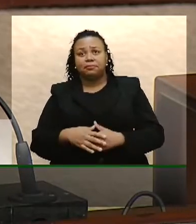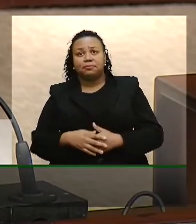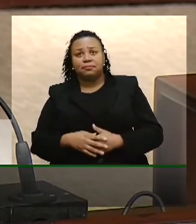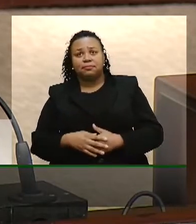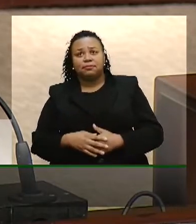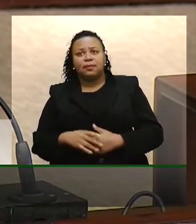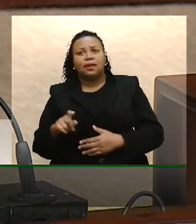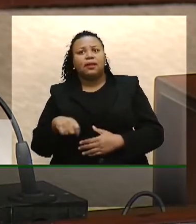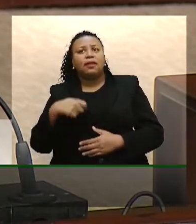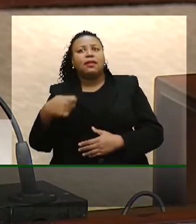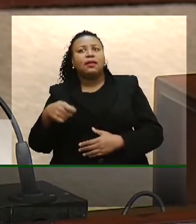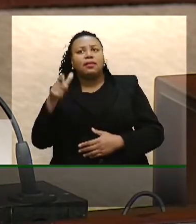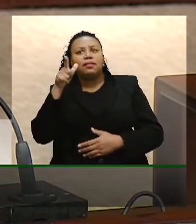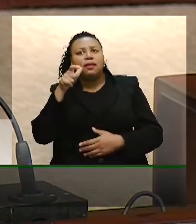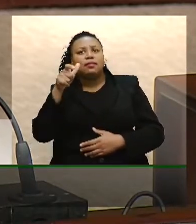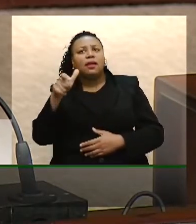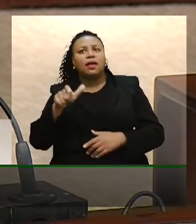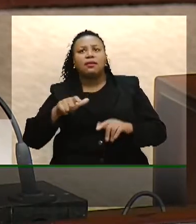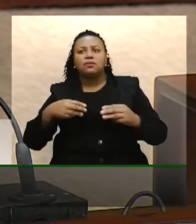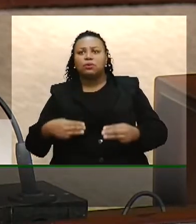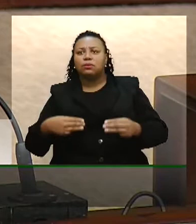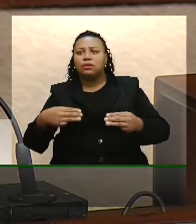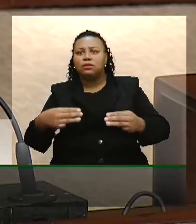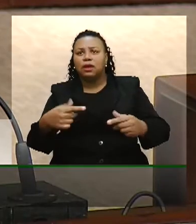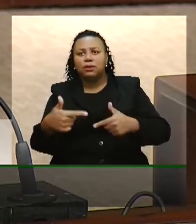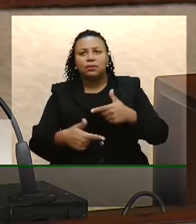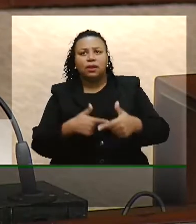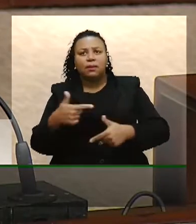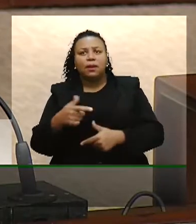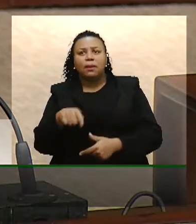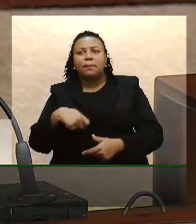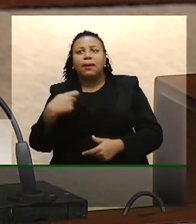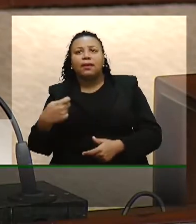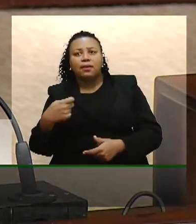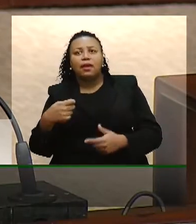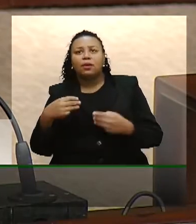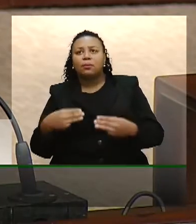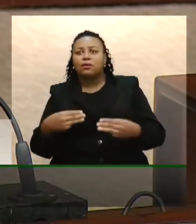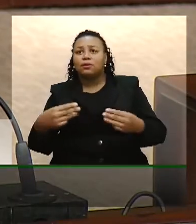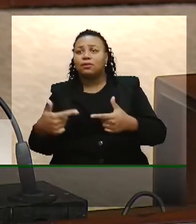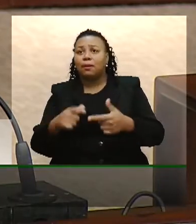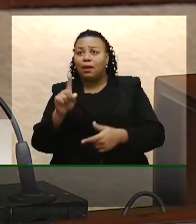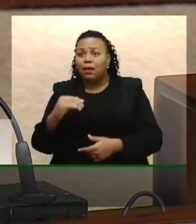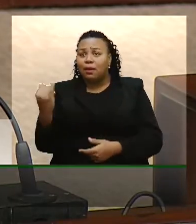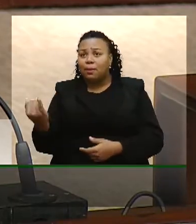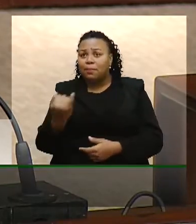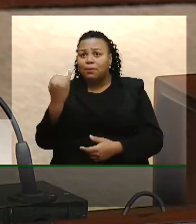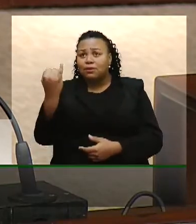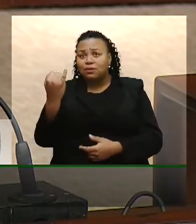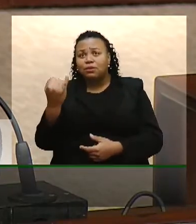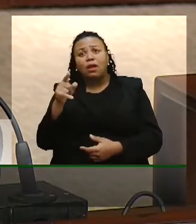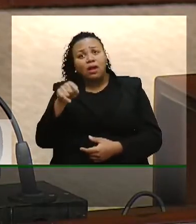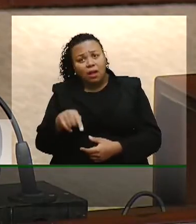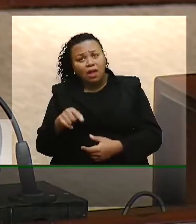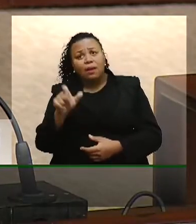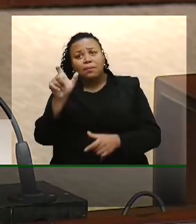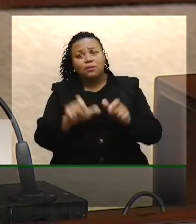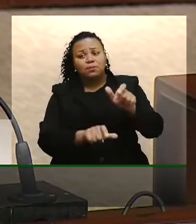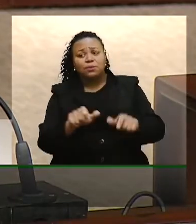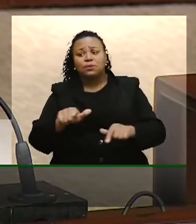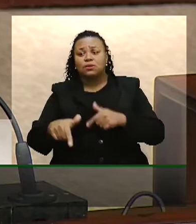A quem interessa o ministério do trabalho? Para quem o ministério do trabalho é importante? Para os